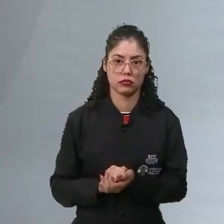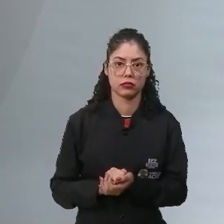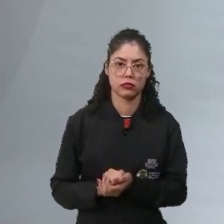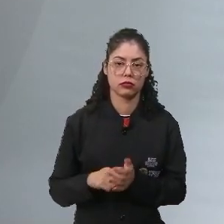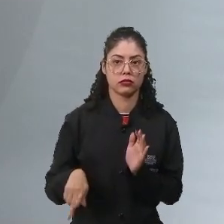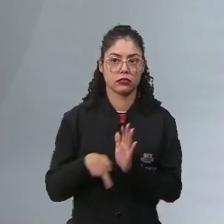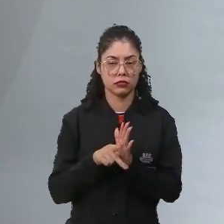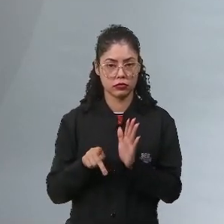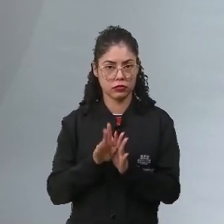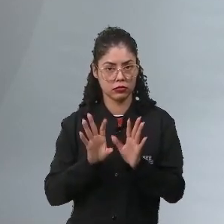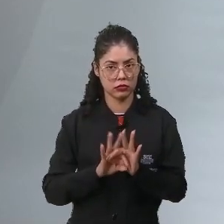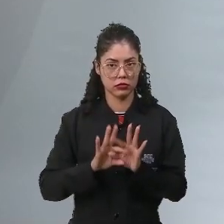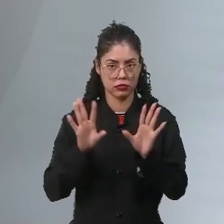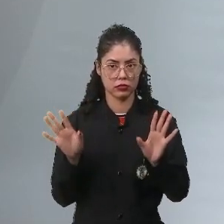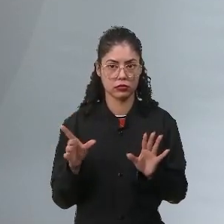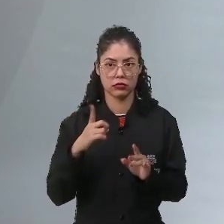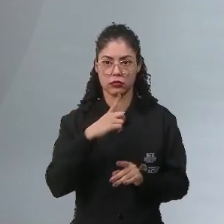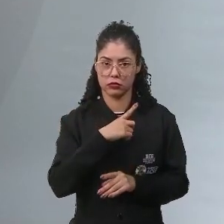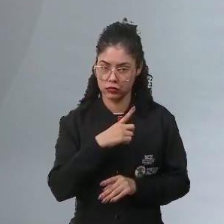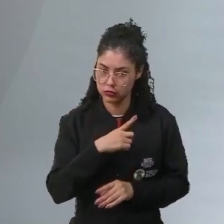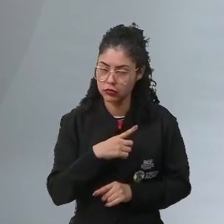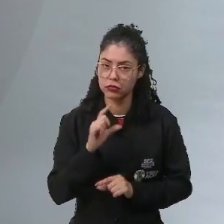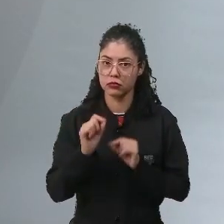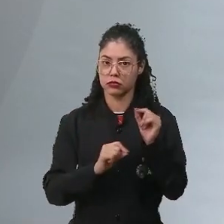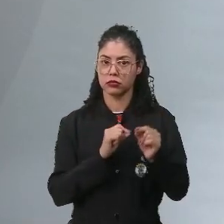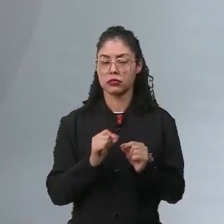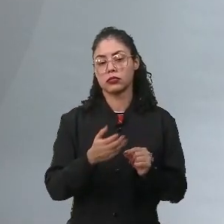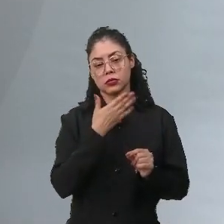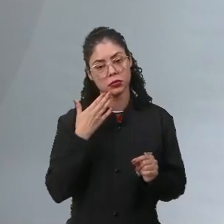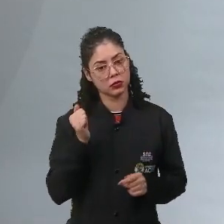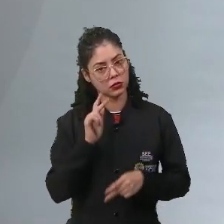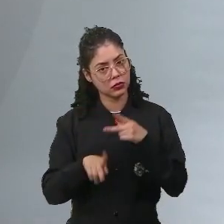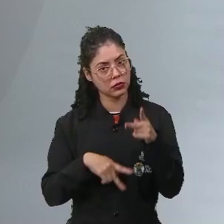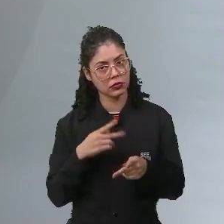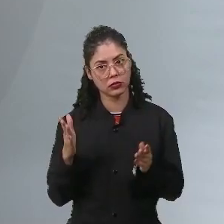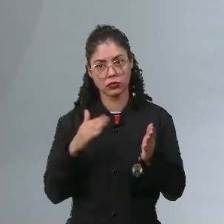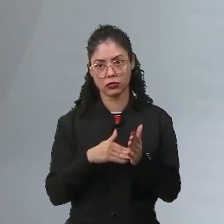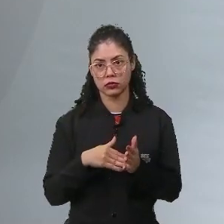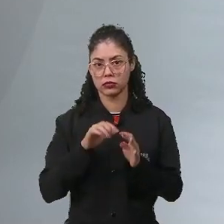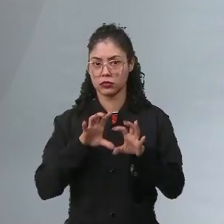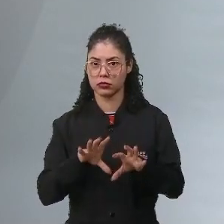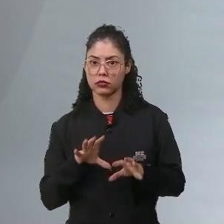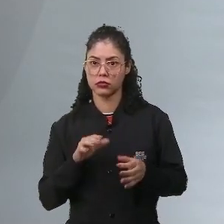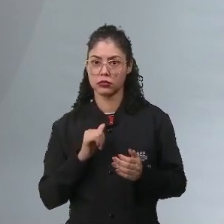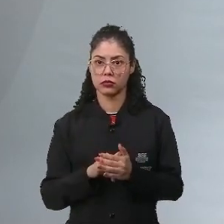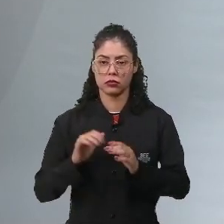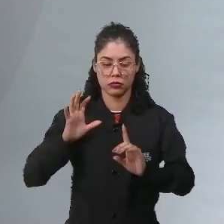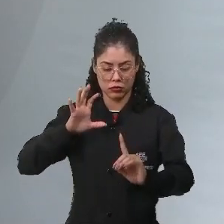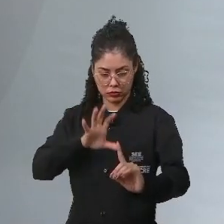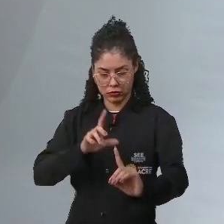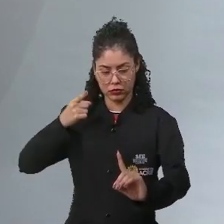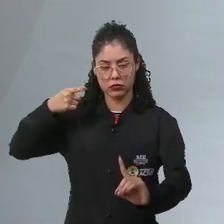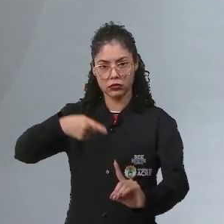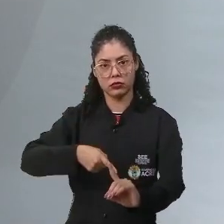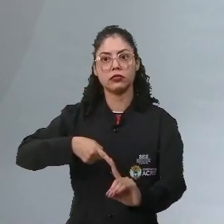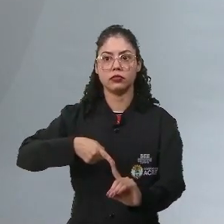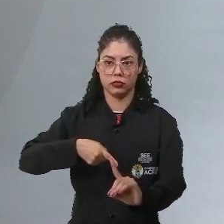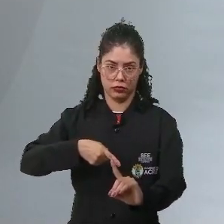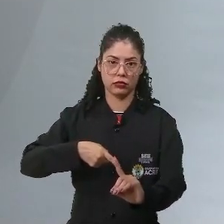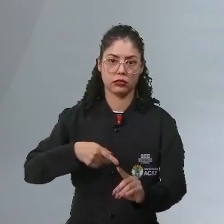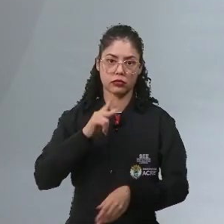princípio de liberdade, eles vão tentar melhorar a vida da população que até então estava submetida à ordem, ao poder